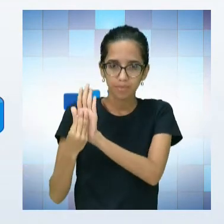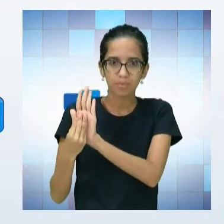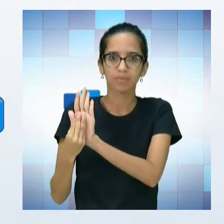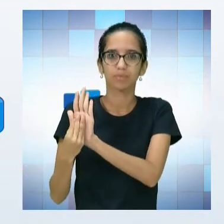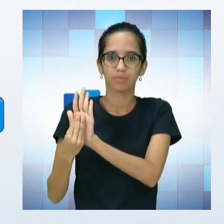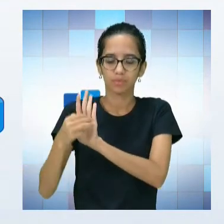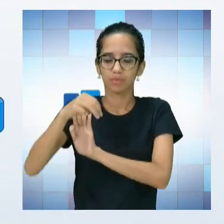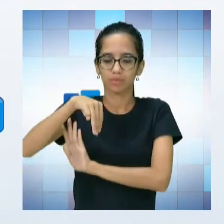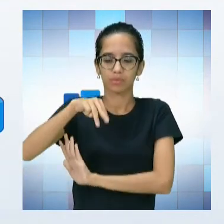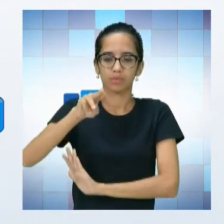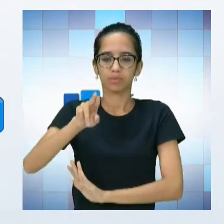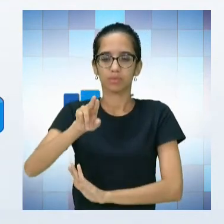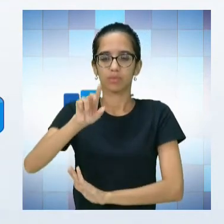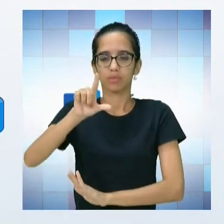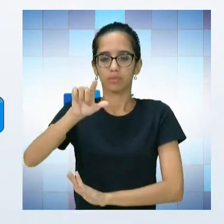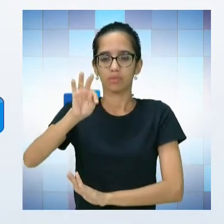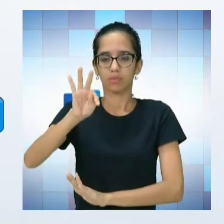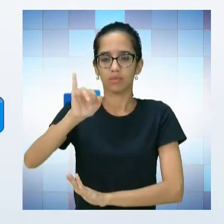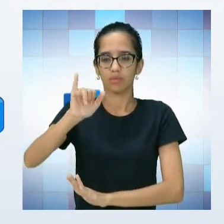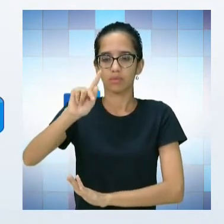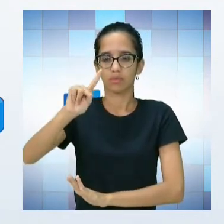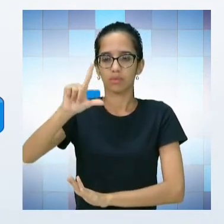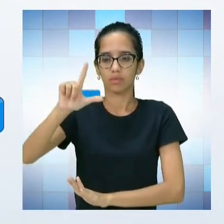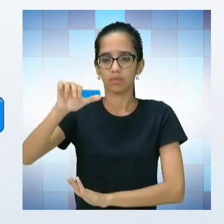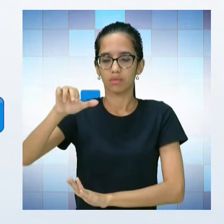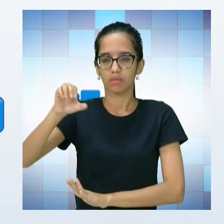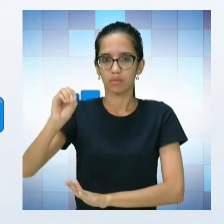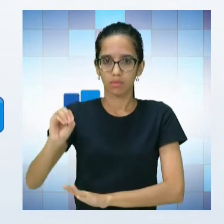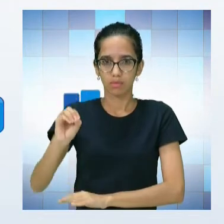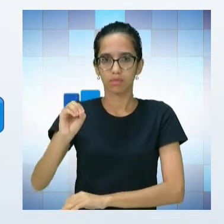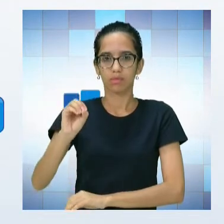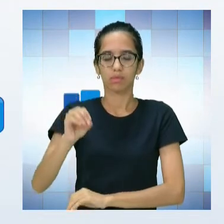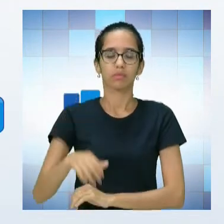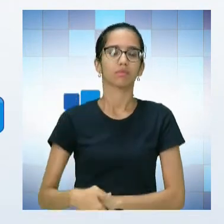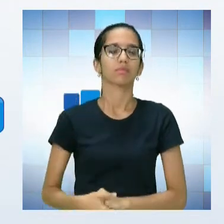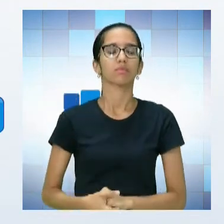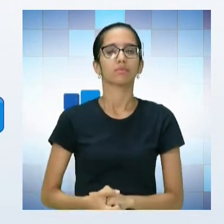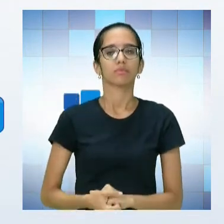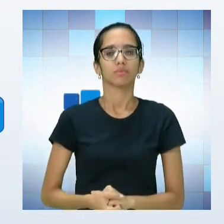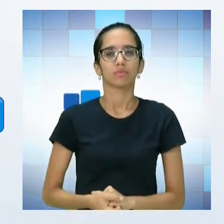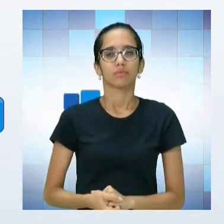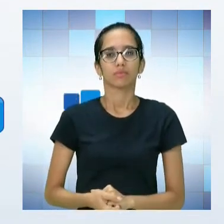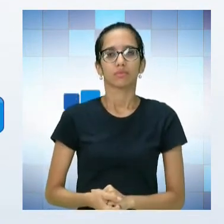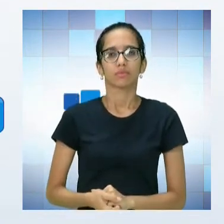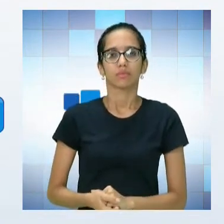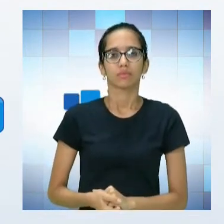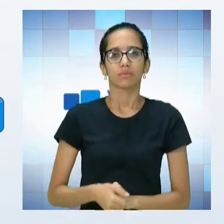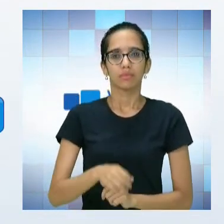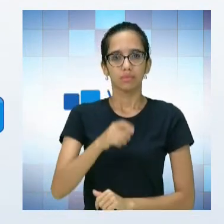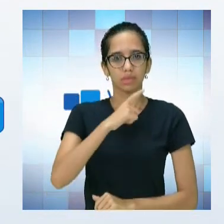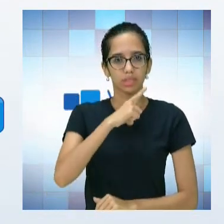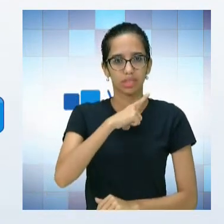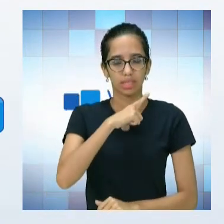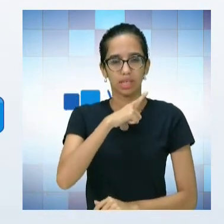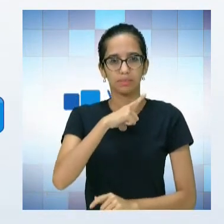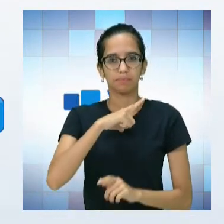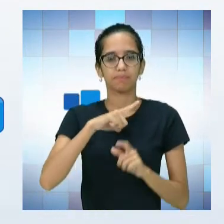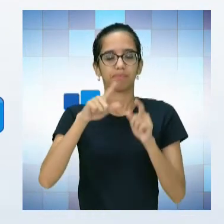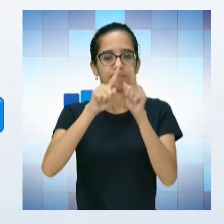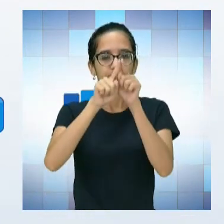no multiplano. Então, multiplano é um recurso que é constituído por umas placas perfuradas